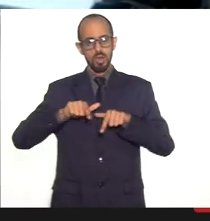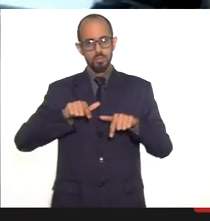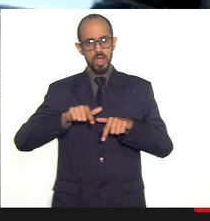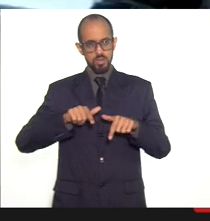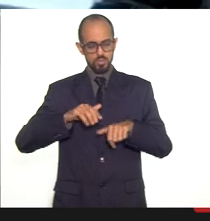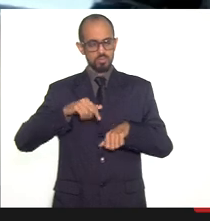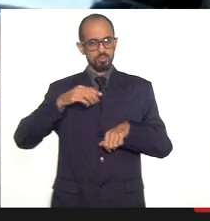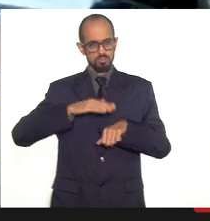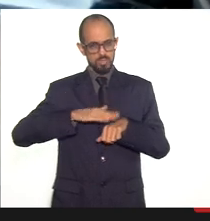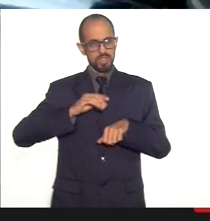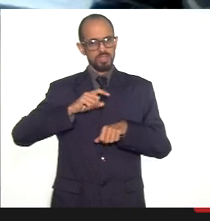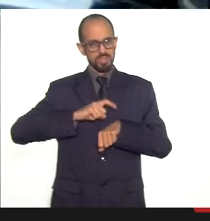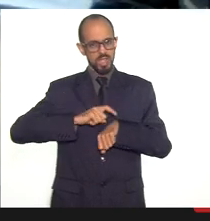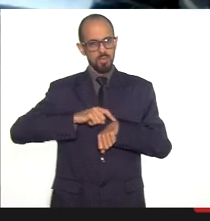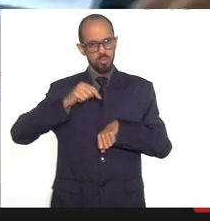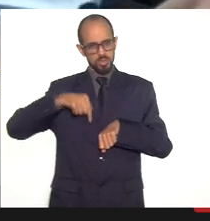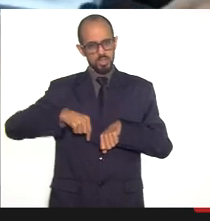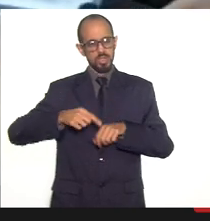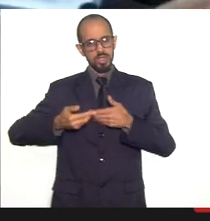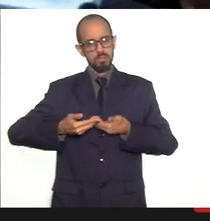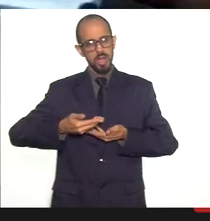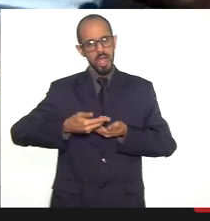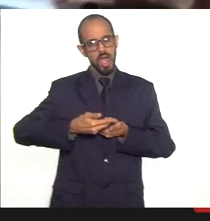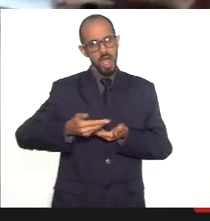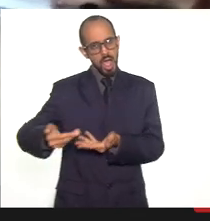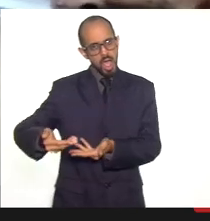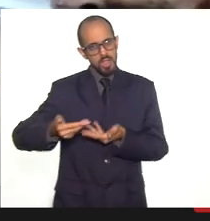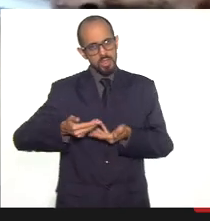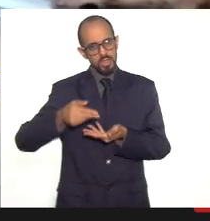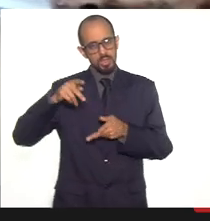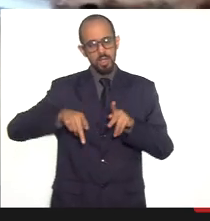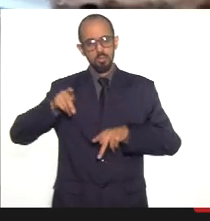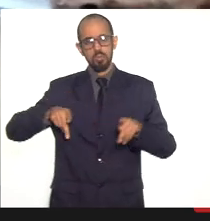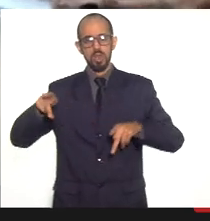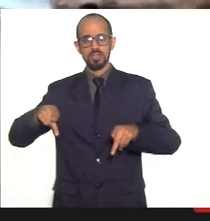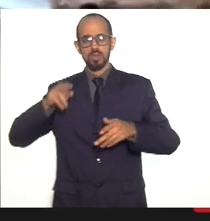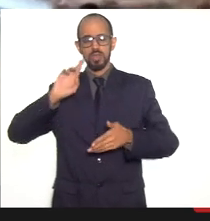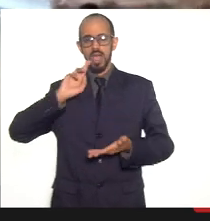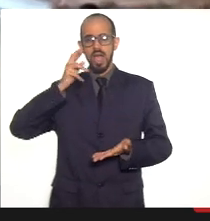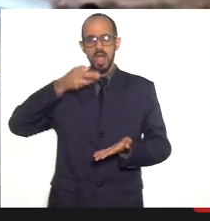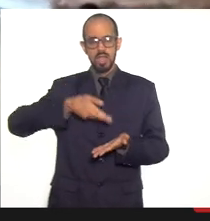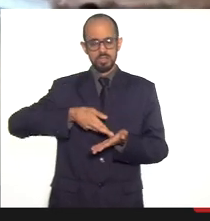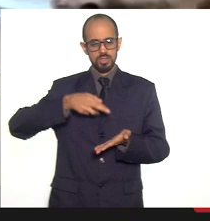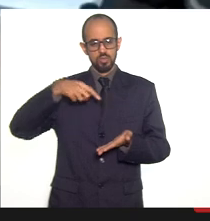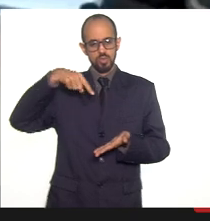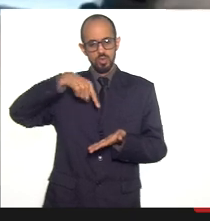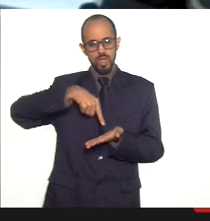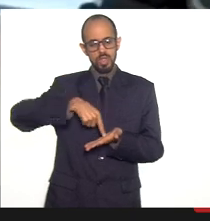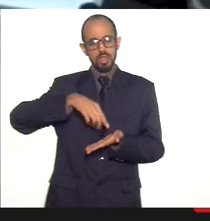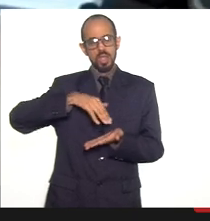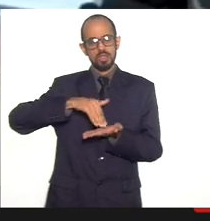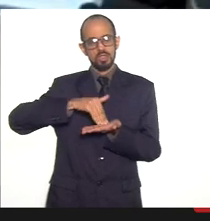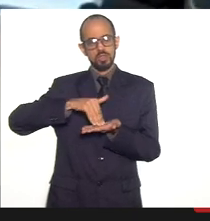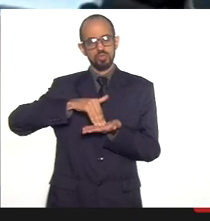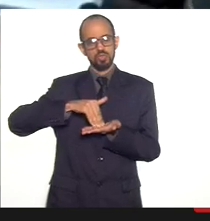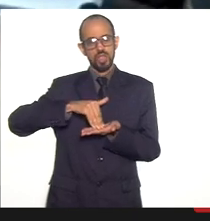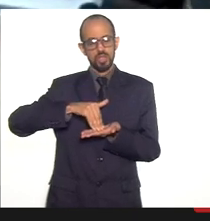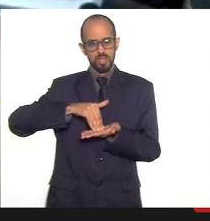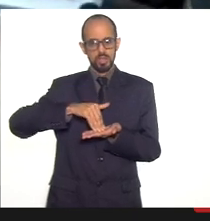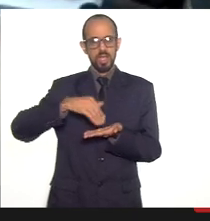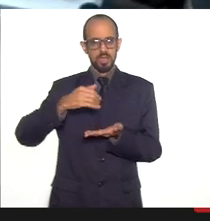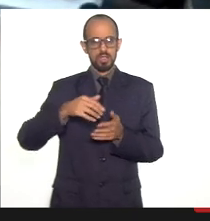na verdade é a única razão, é a principal razão de eu estar aqui à frente de um local tão complexo depois de 21